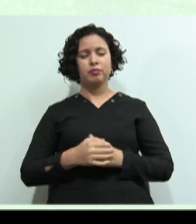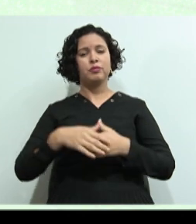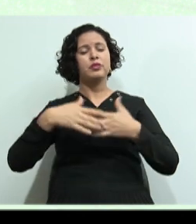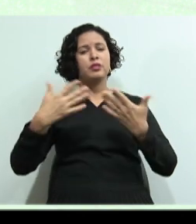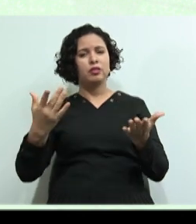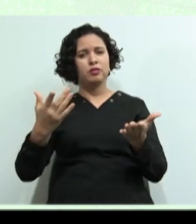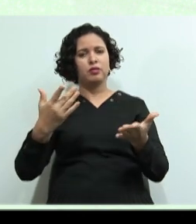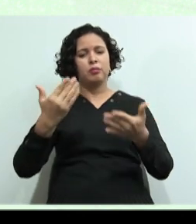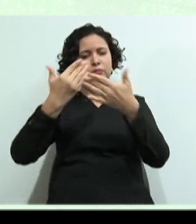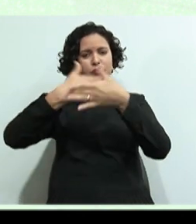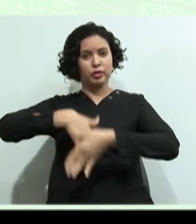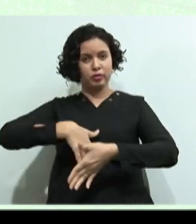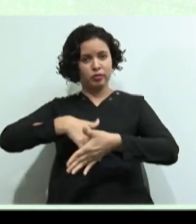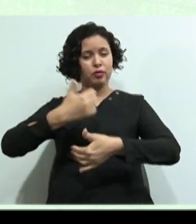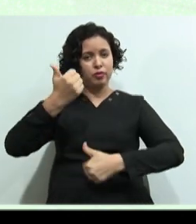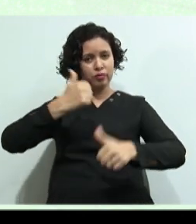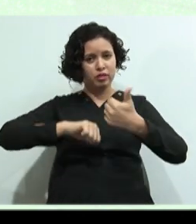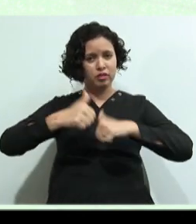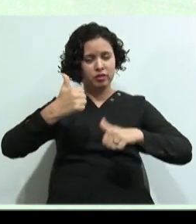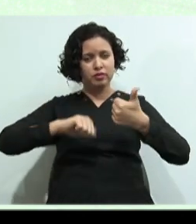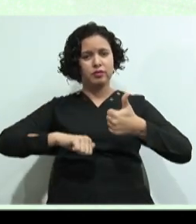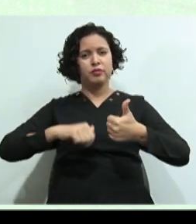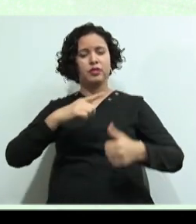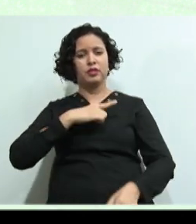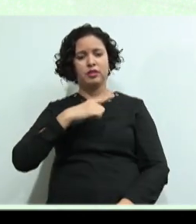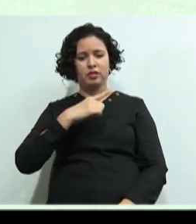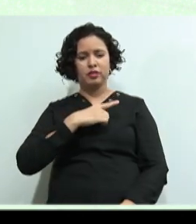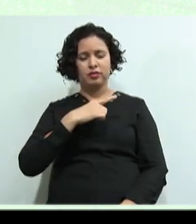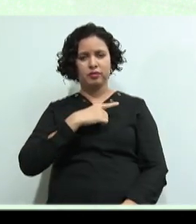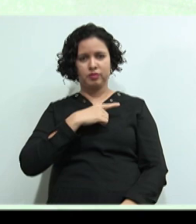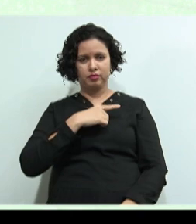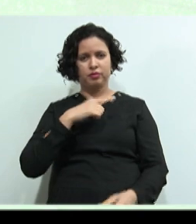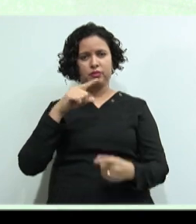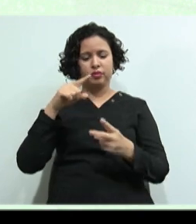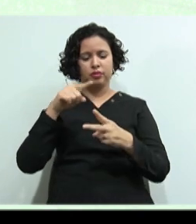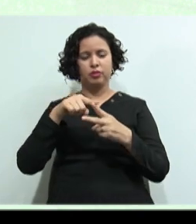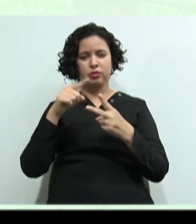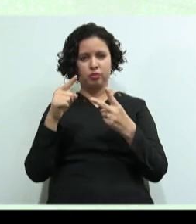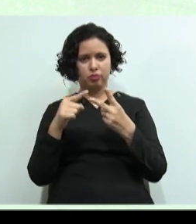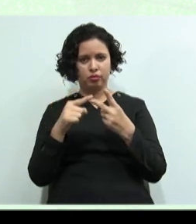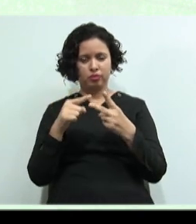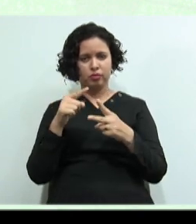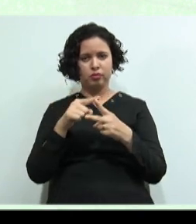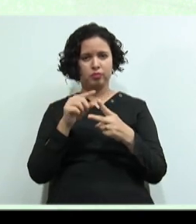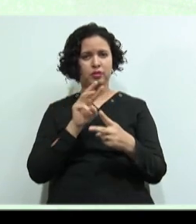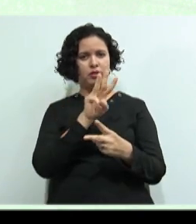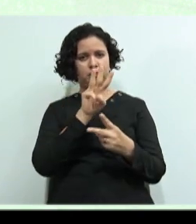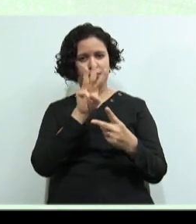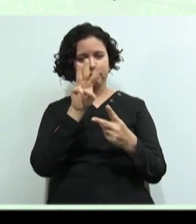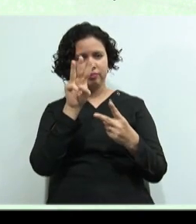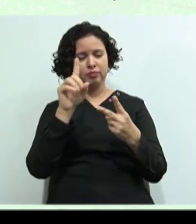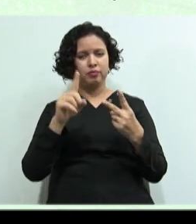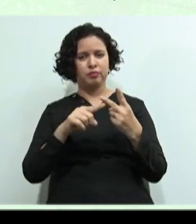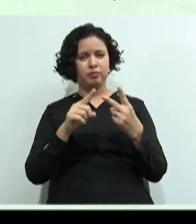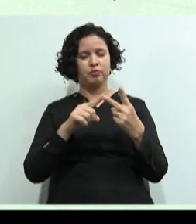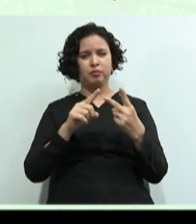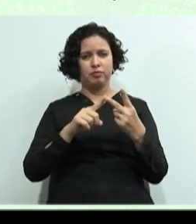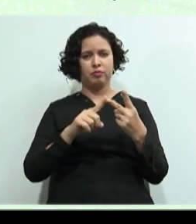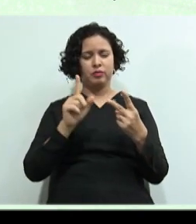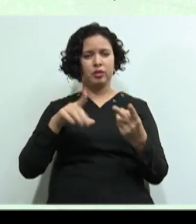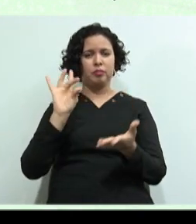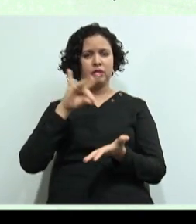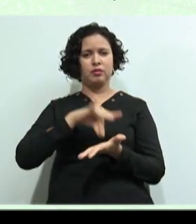avaliação Ela vai ter duas Na verdade Duas avaliações Que serão online E uma avaliação Que será